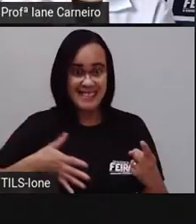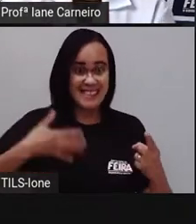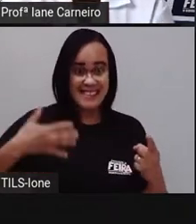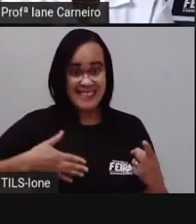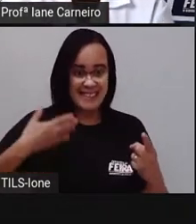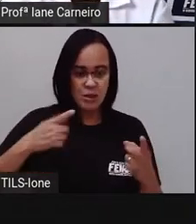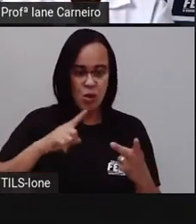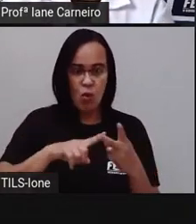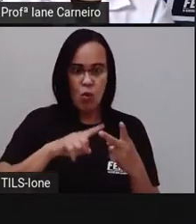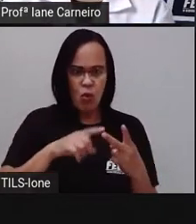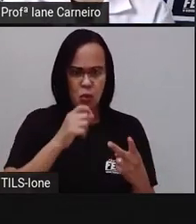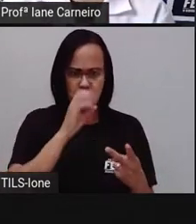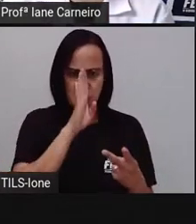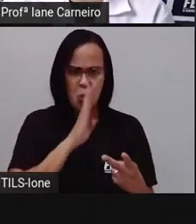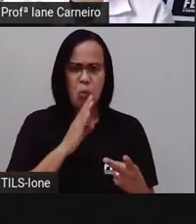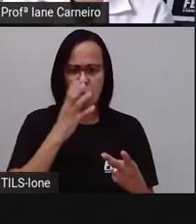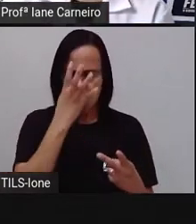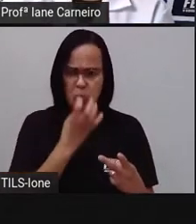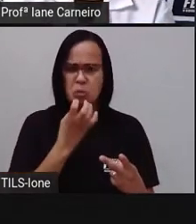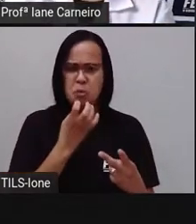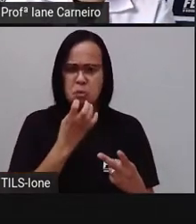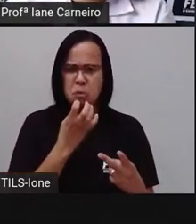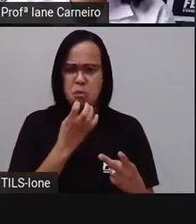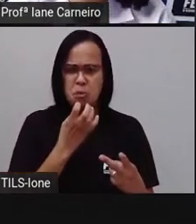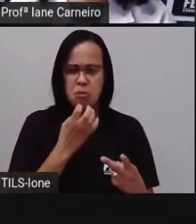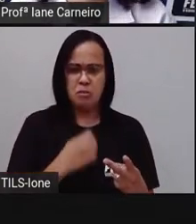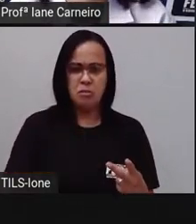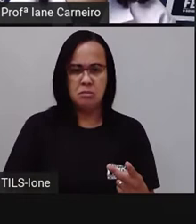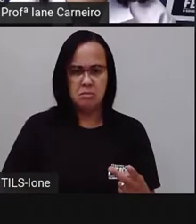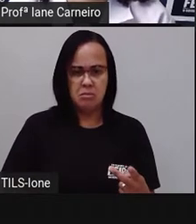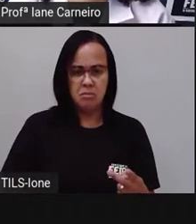é cisudo. Langado.